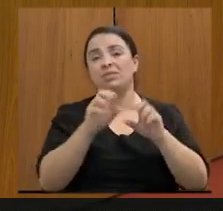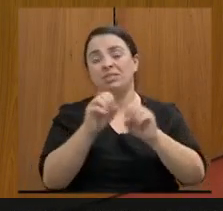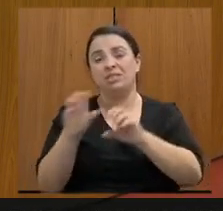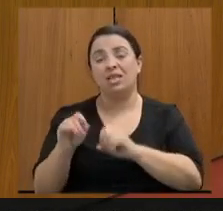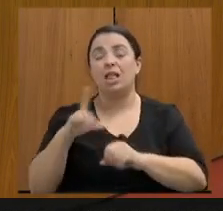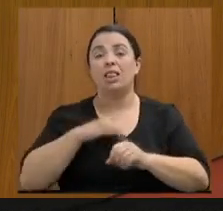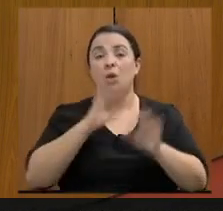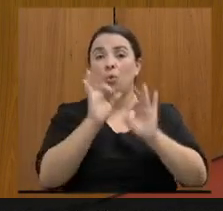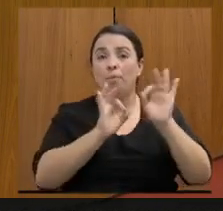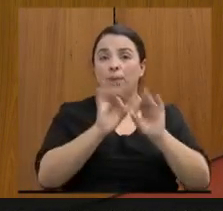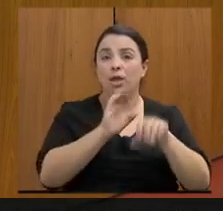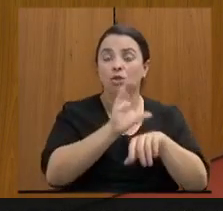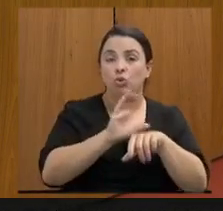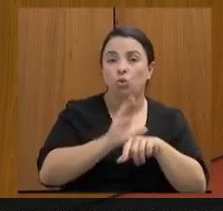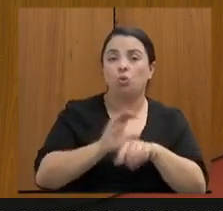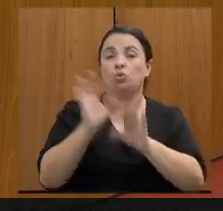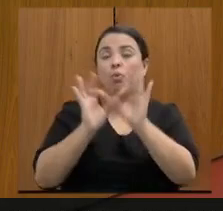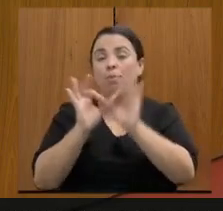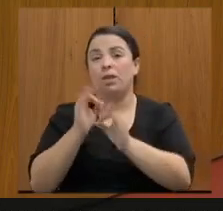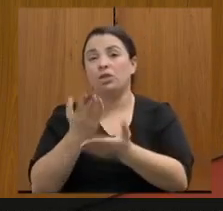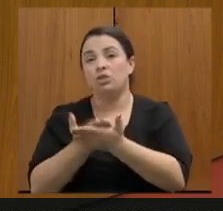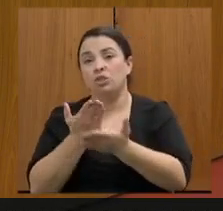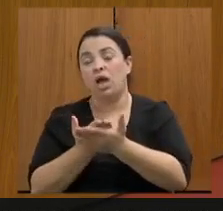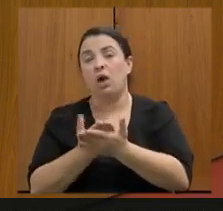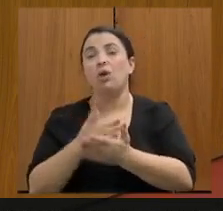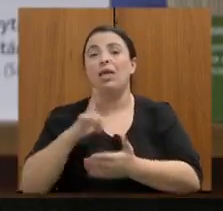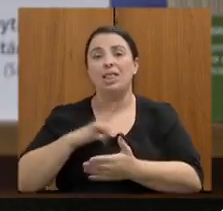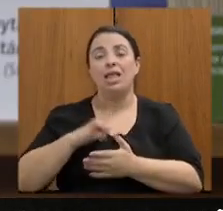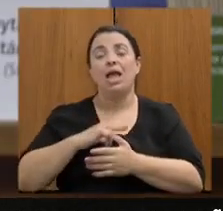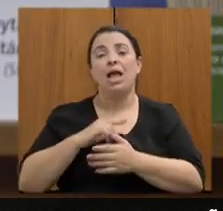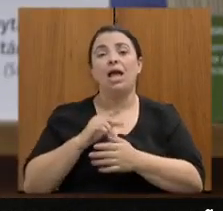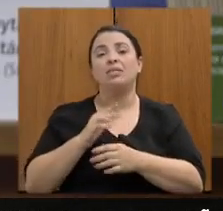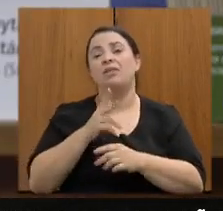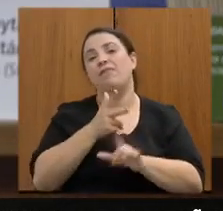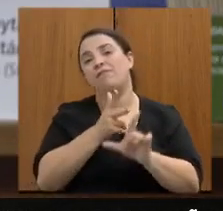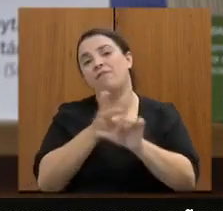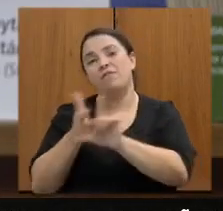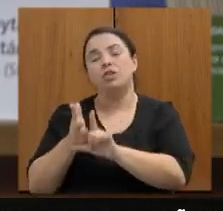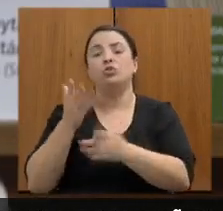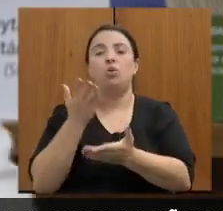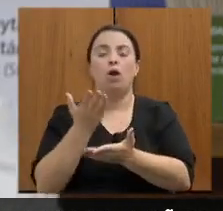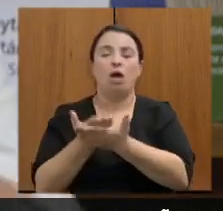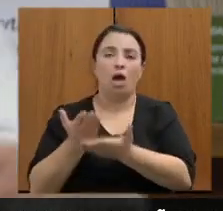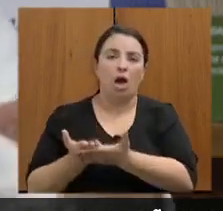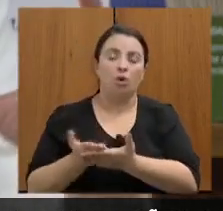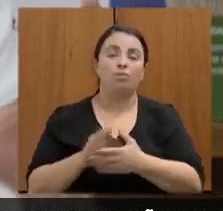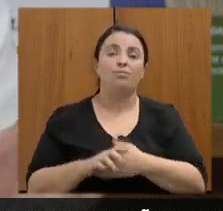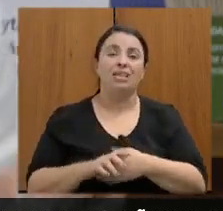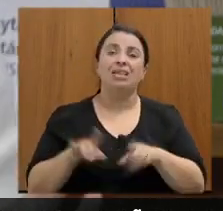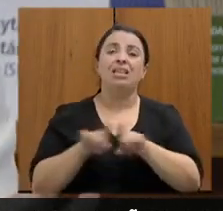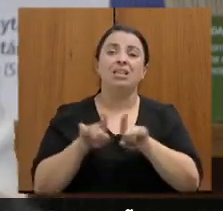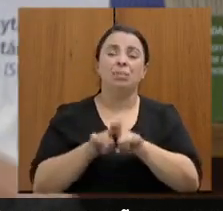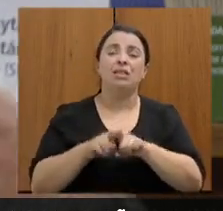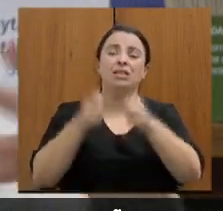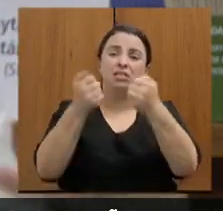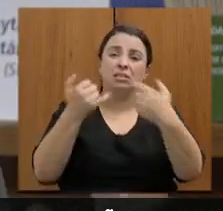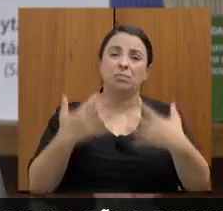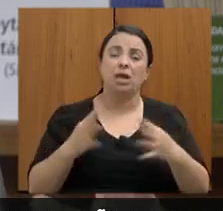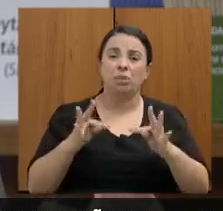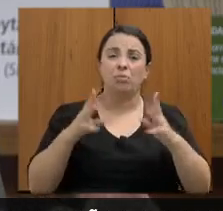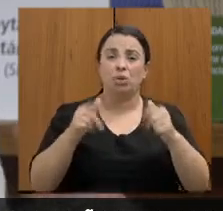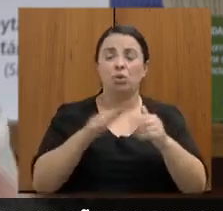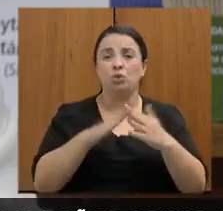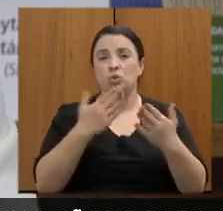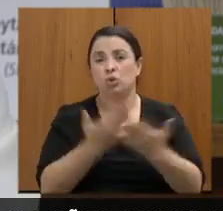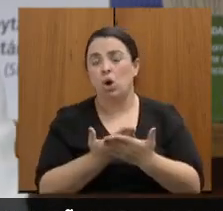no plano de aula e na cobertura das videoaulas e além disso está sendo esclarecido para todo o corpo técnico das escolas e das